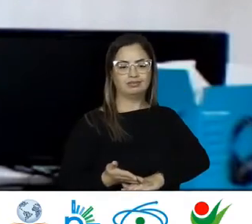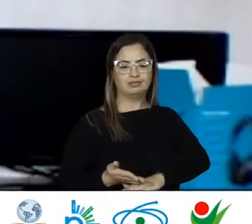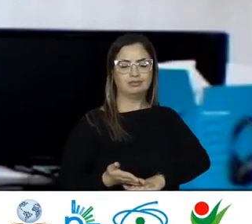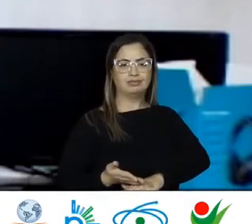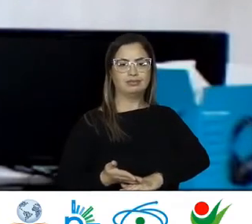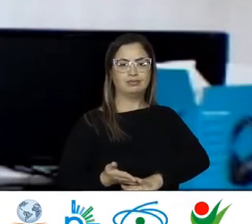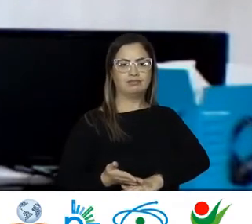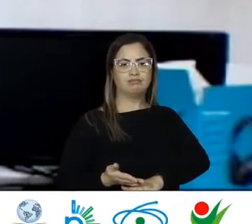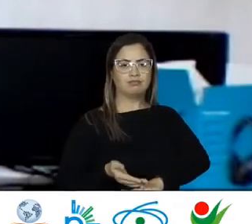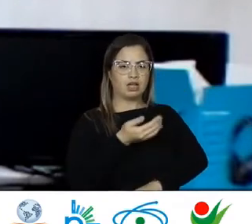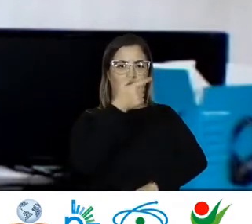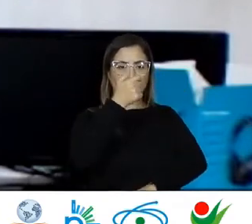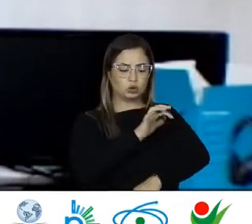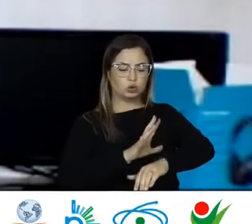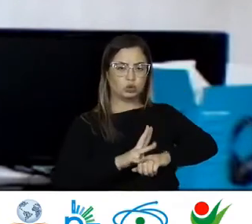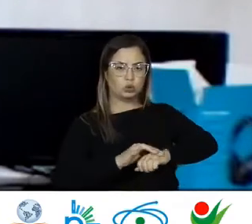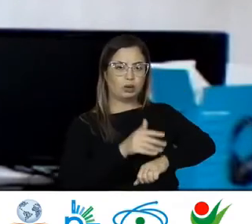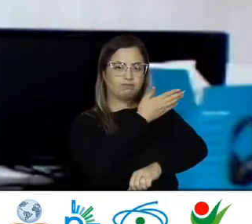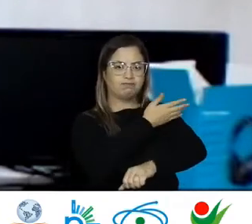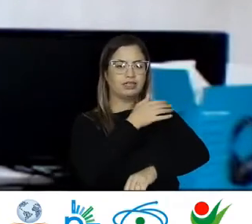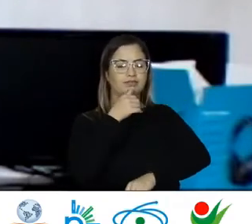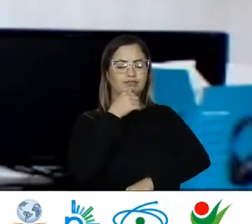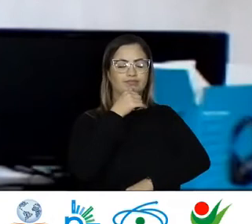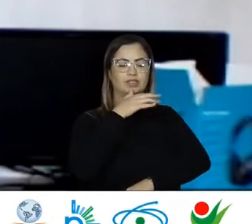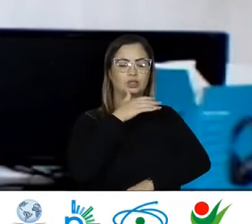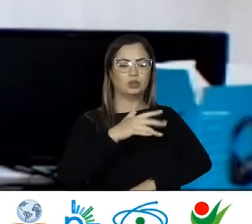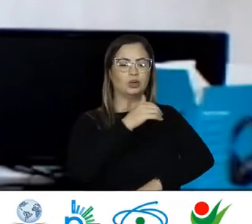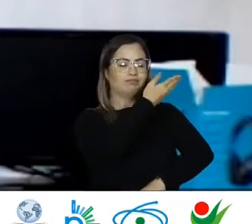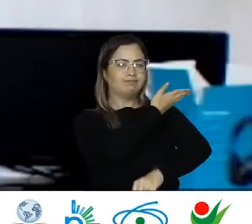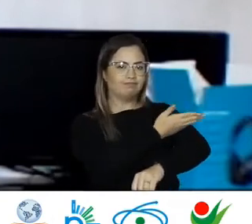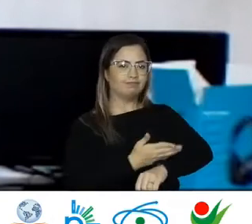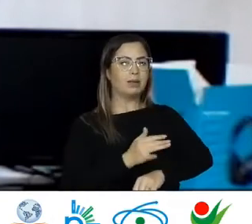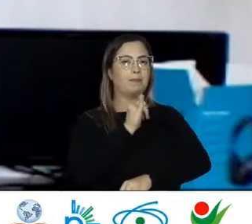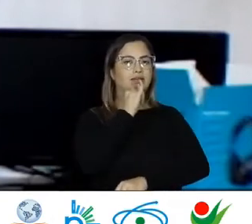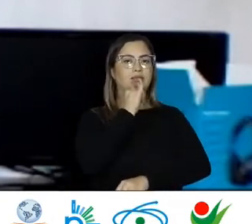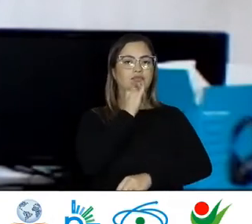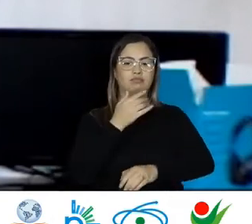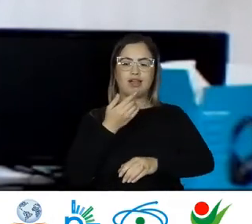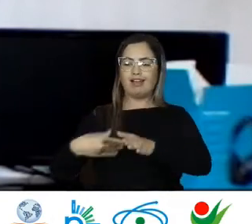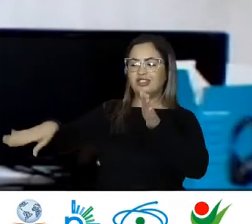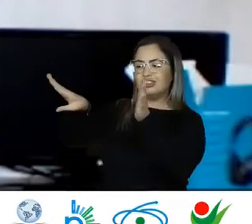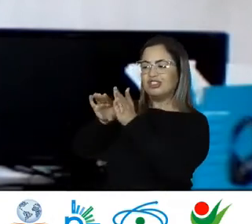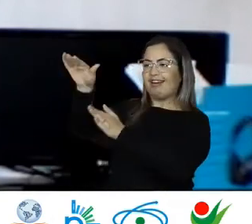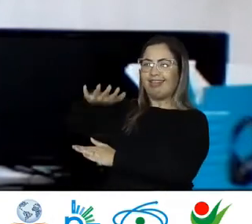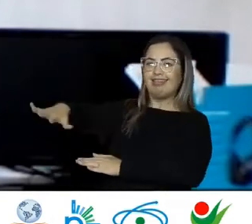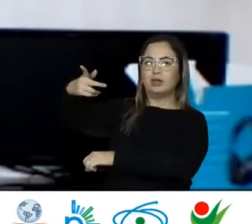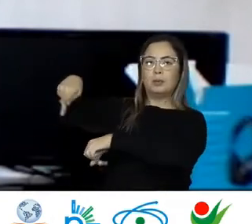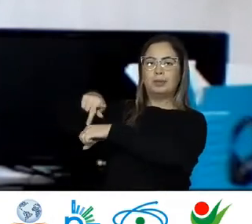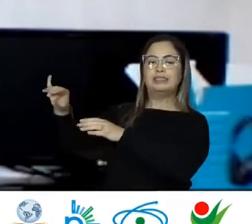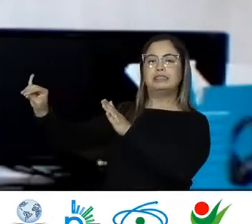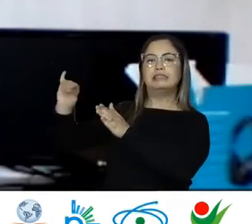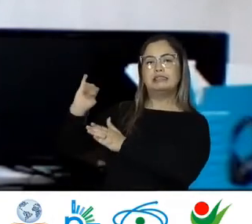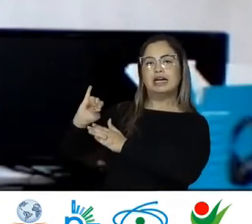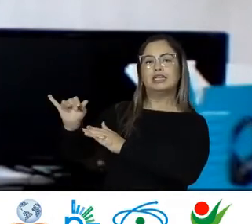Inclusive De ascendência italiana Tem cidadania Mas quando elas chegam Na Itália Nos processos interativos Elas são classificadas Como